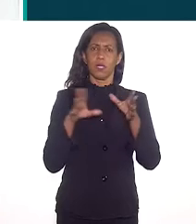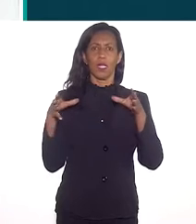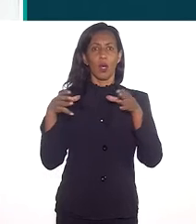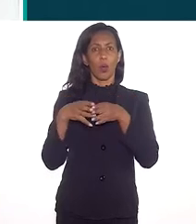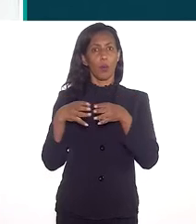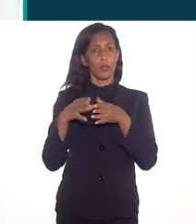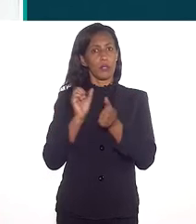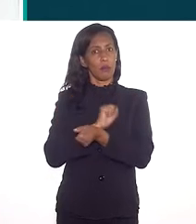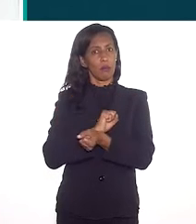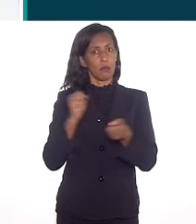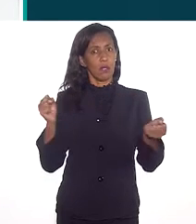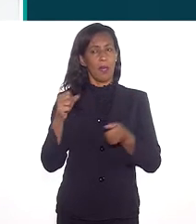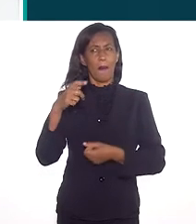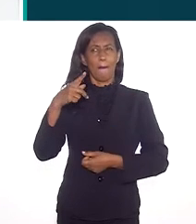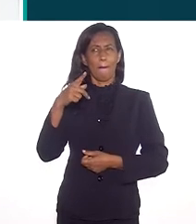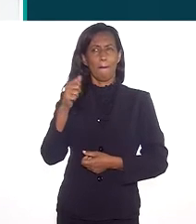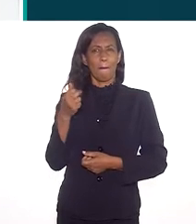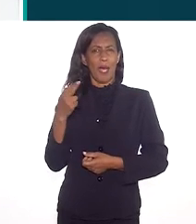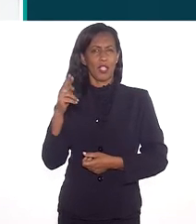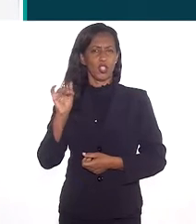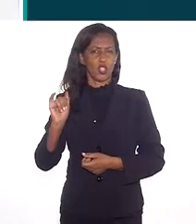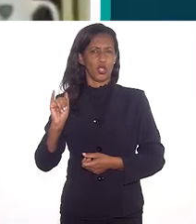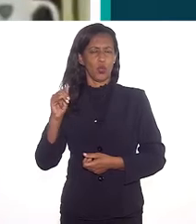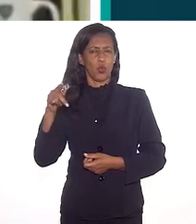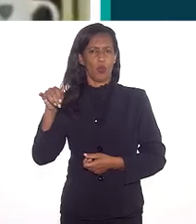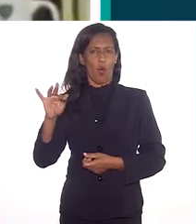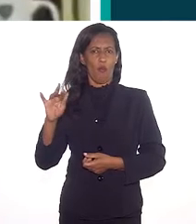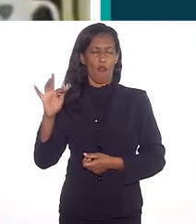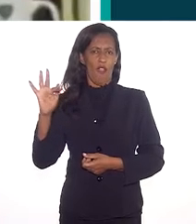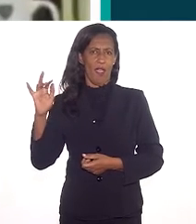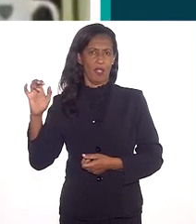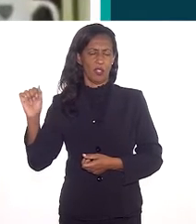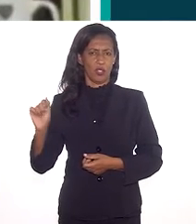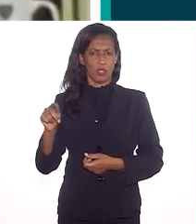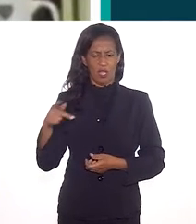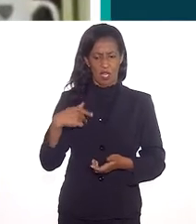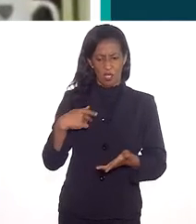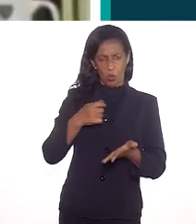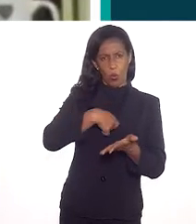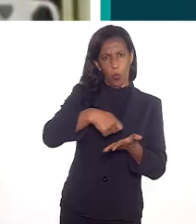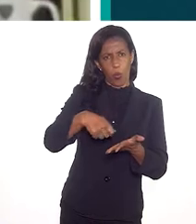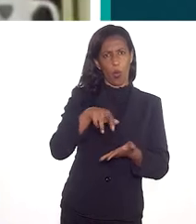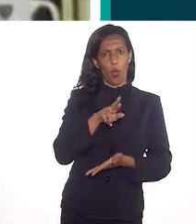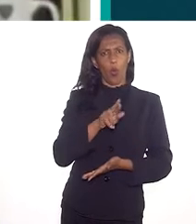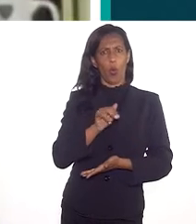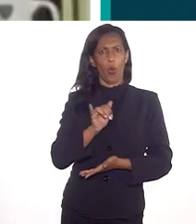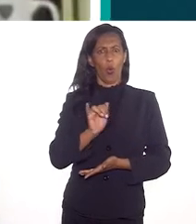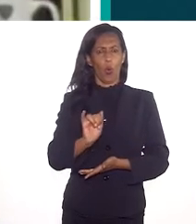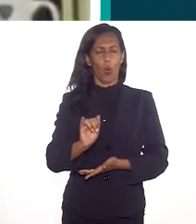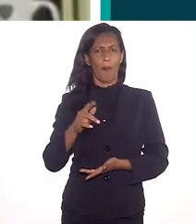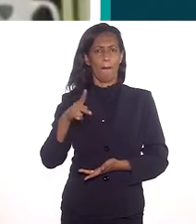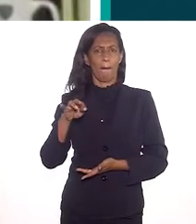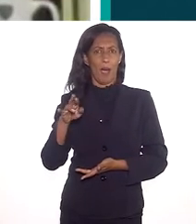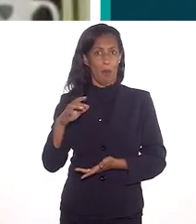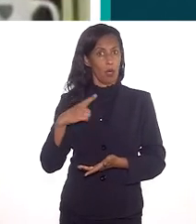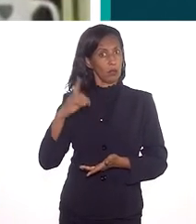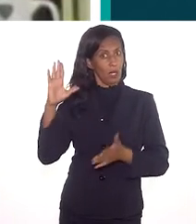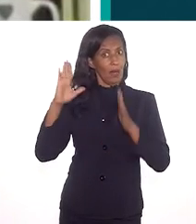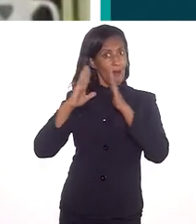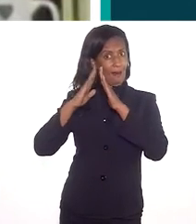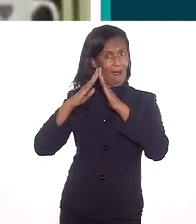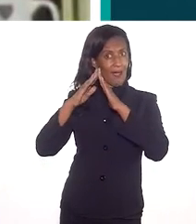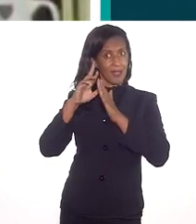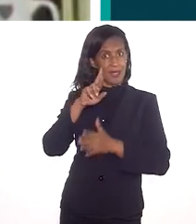pela Comissão de Libertos, de Patizio Alferes. Eles escreveram para Rui Barbosa, né, a carta se encontra no